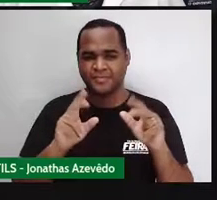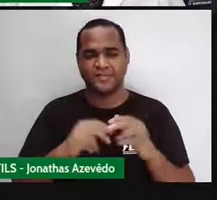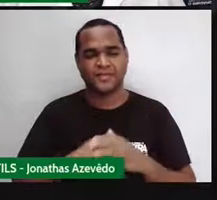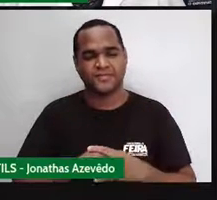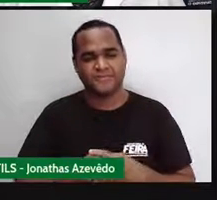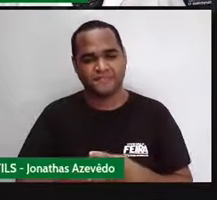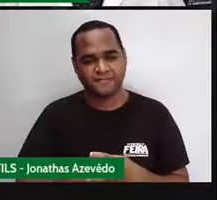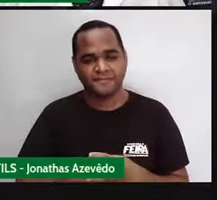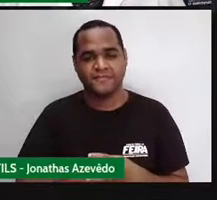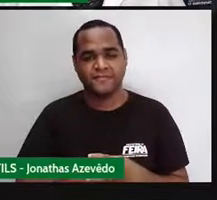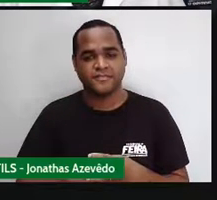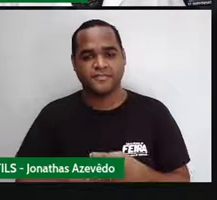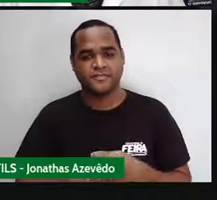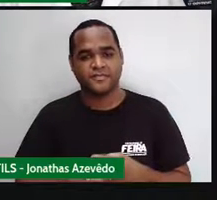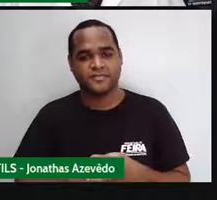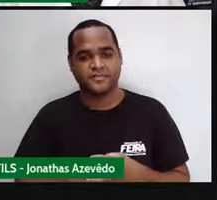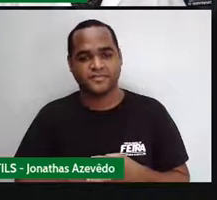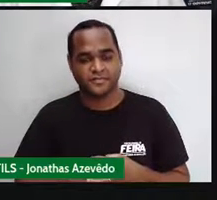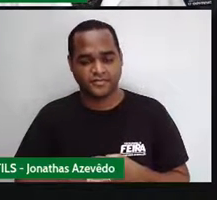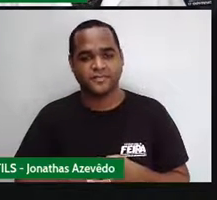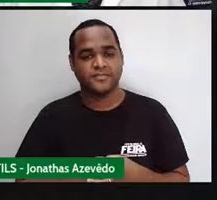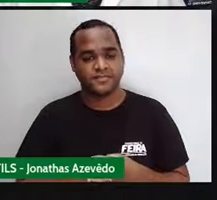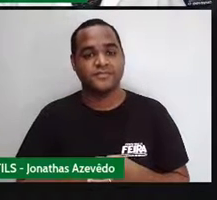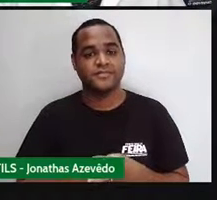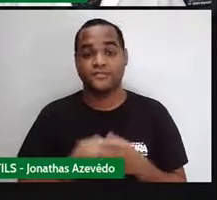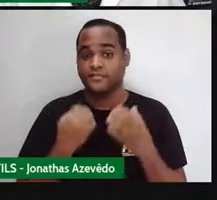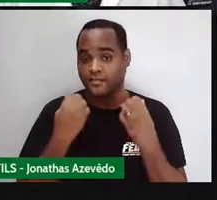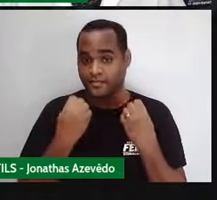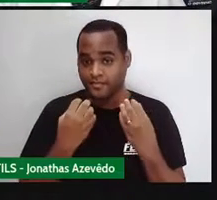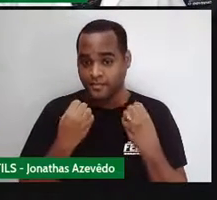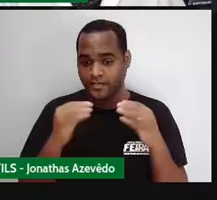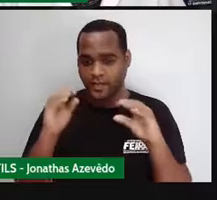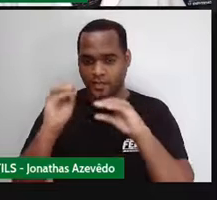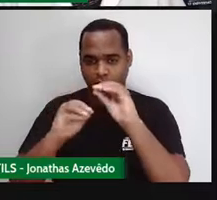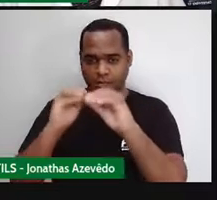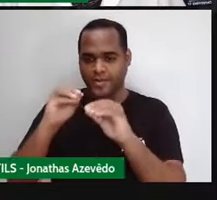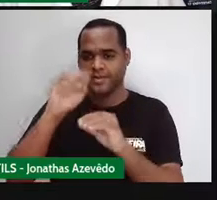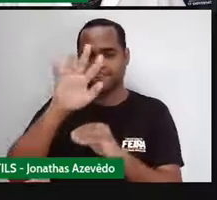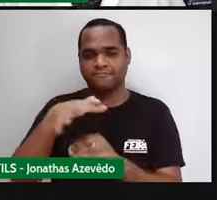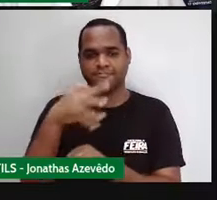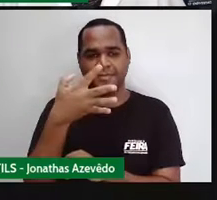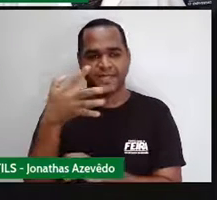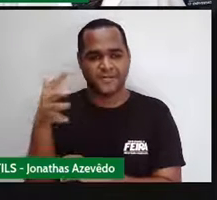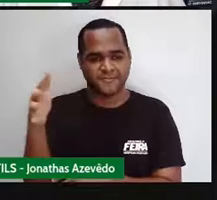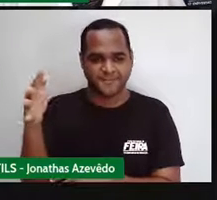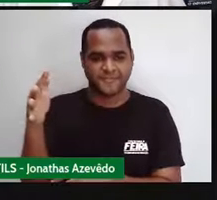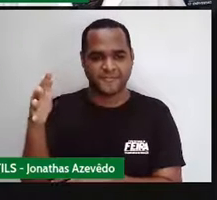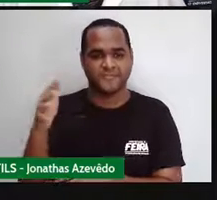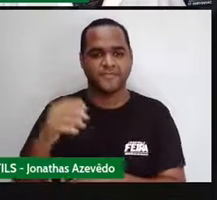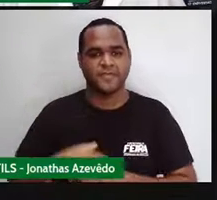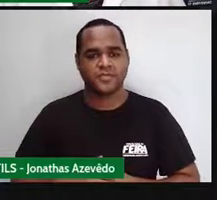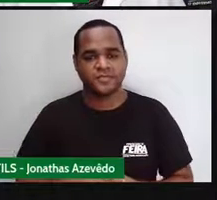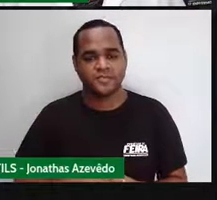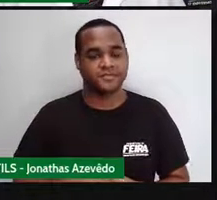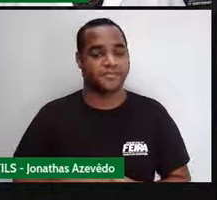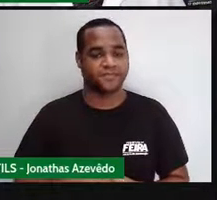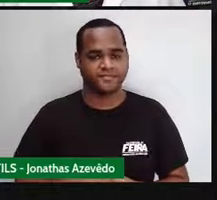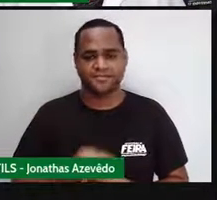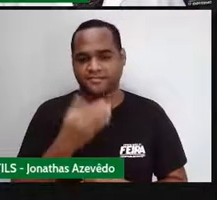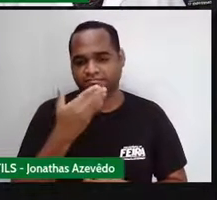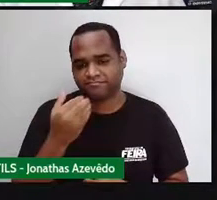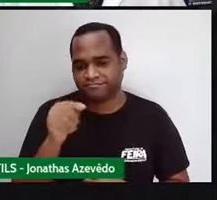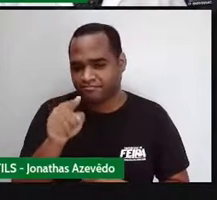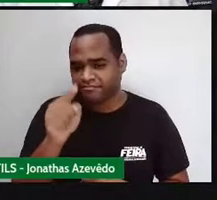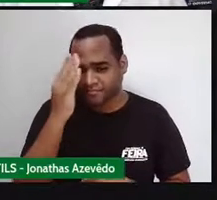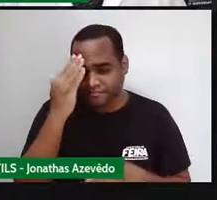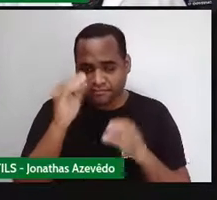muito bacana. Tá? Bom, vou até colocar uma malhazinha aqui. Porque fica melhor para a